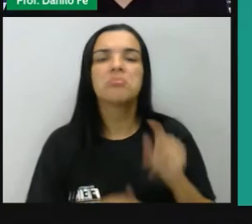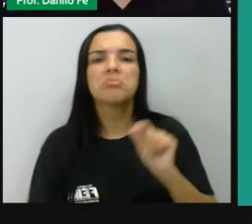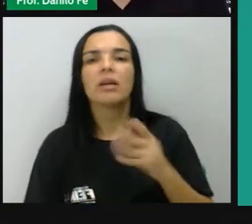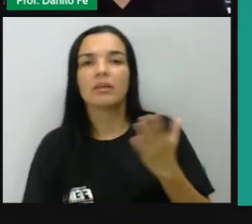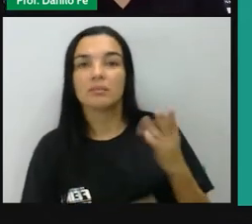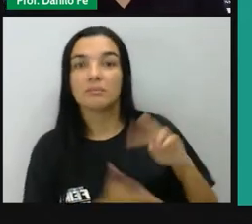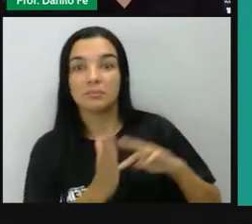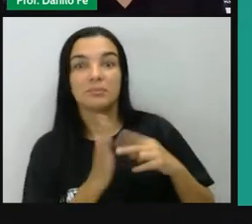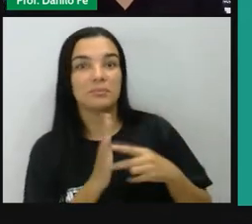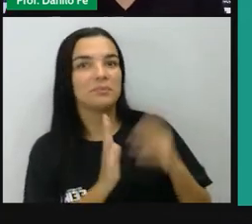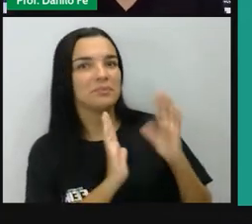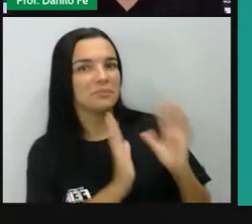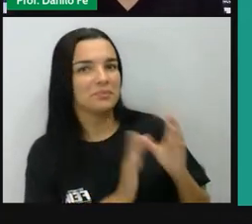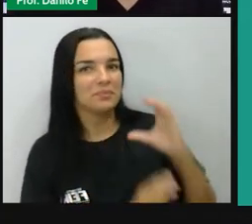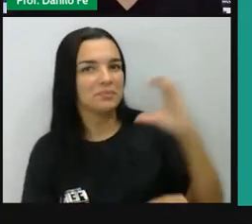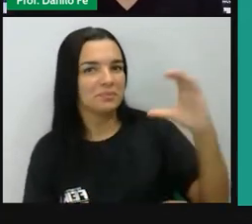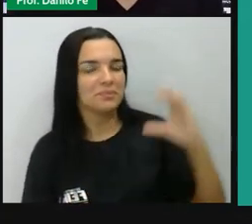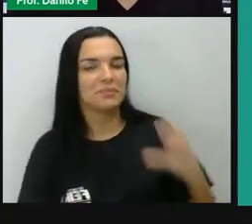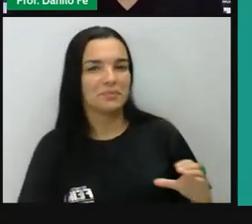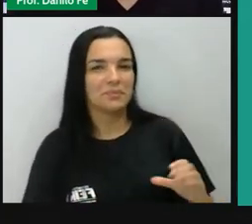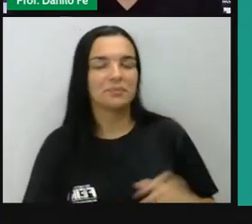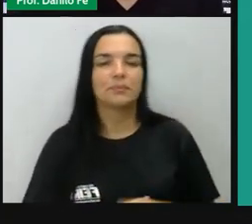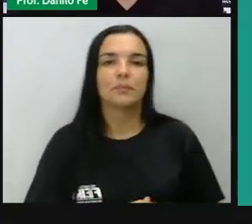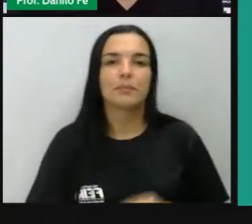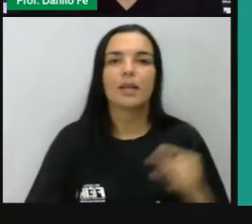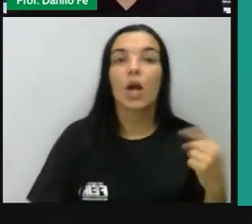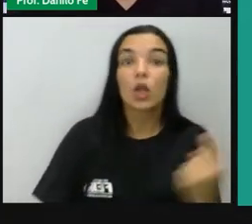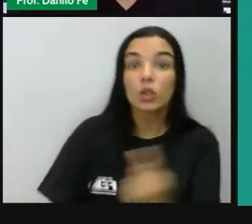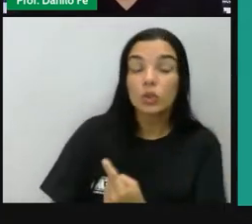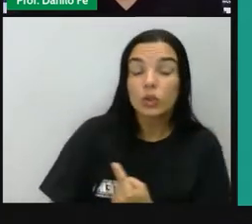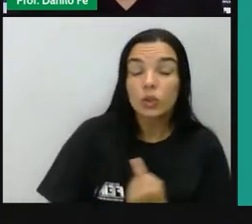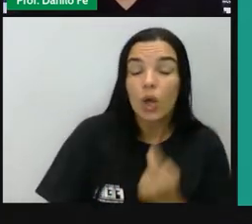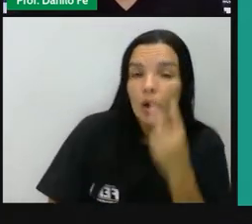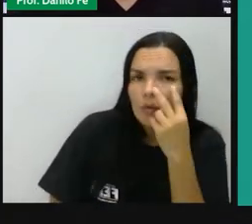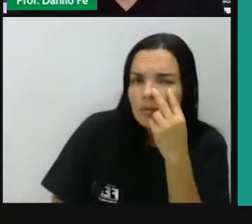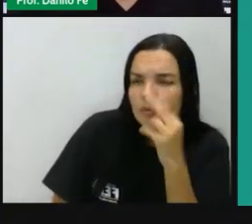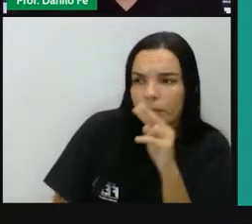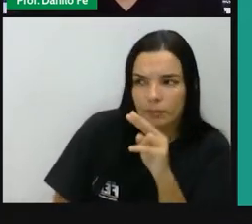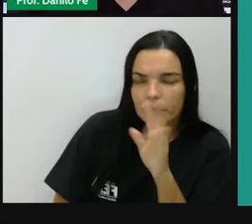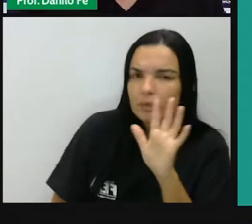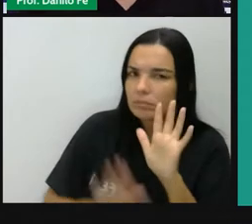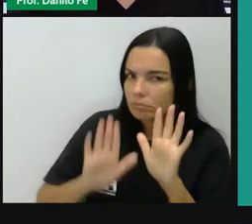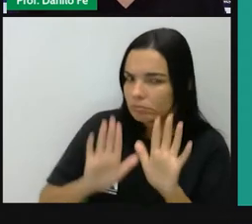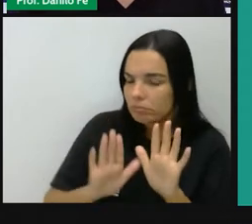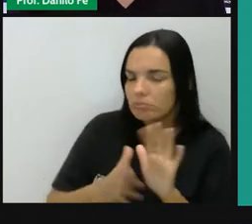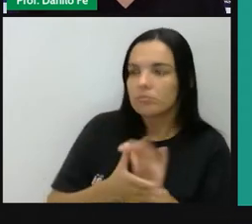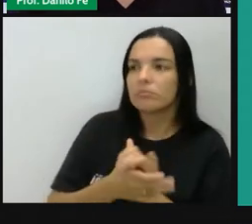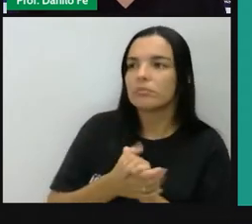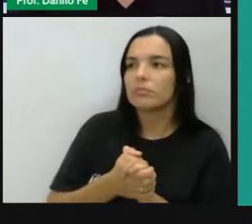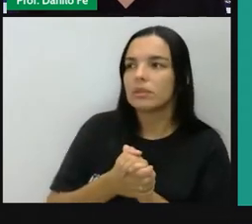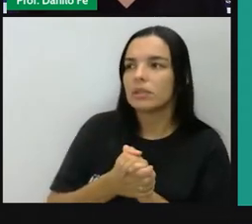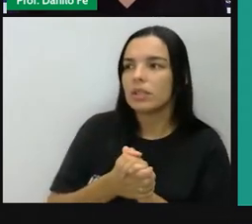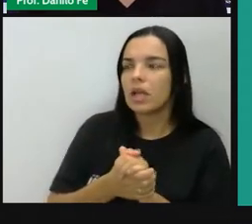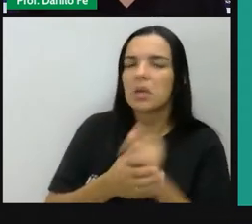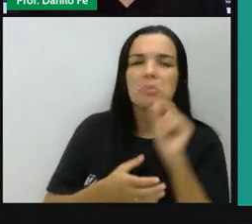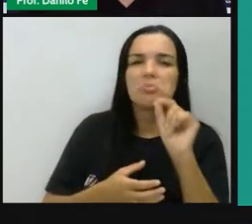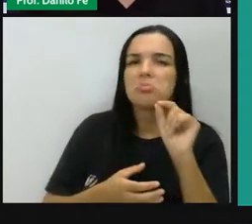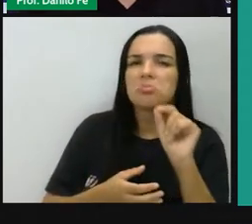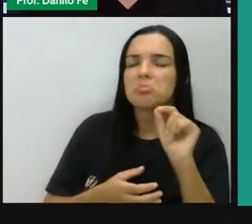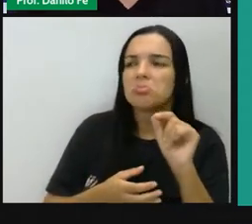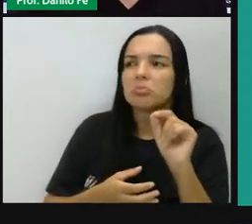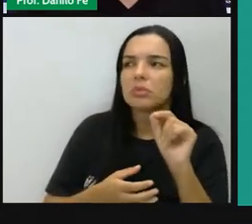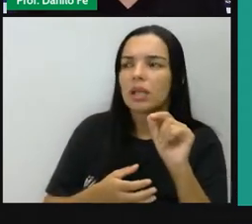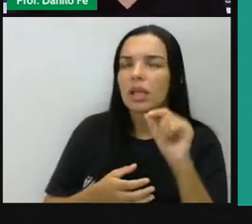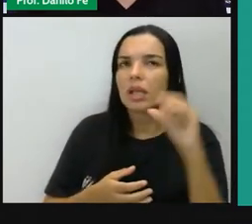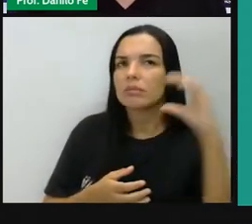A gente vai ver, pessoal, que essa noção de cidadania, ela é um